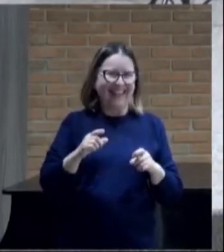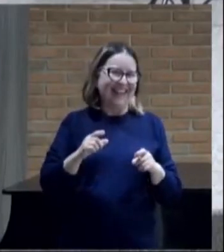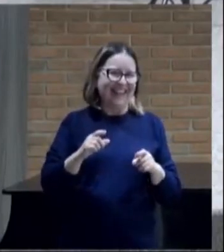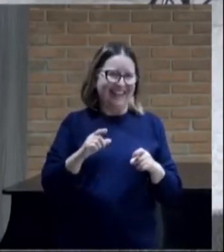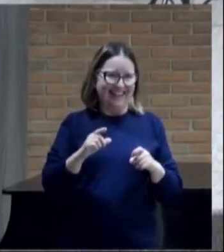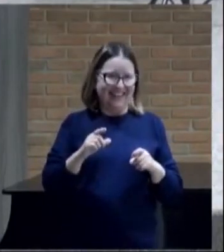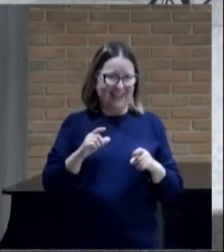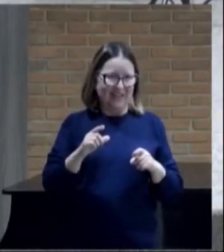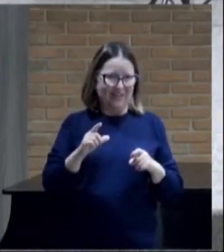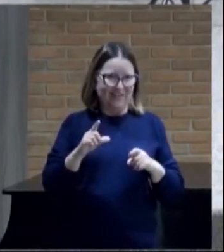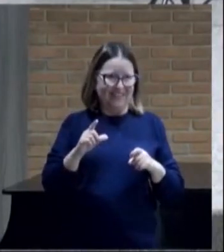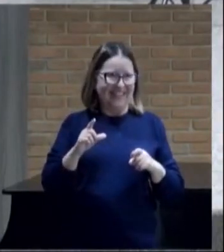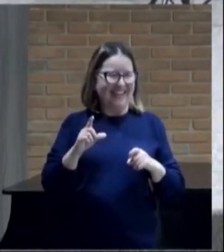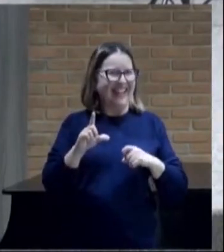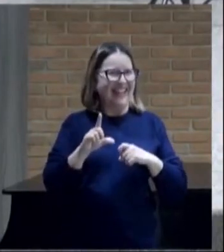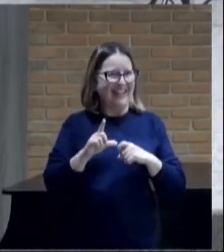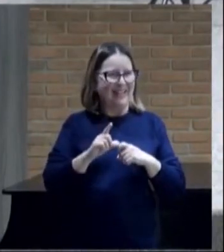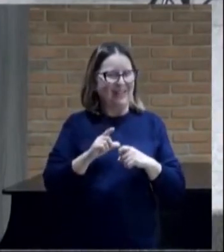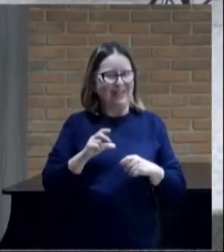luana isso é fake